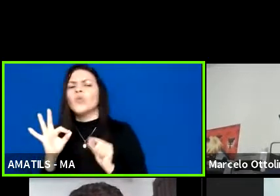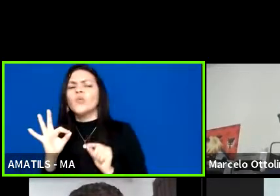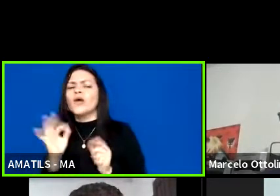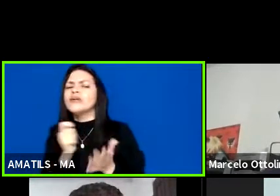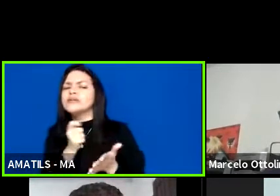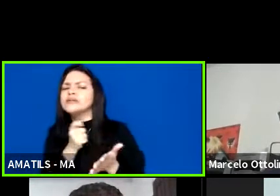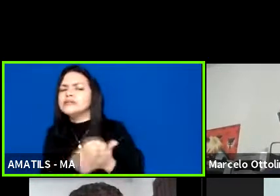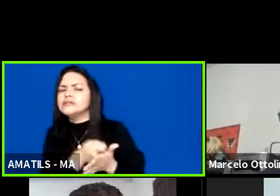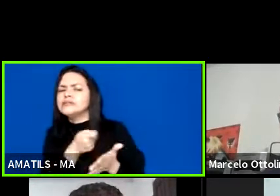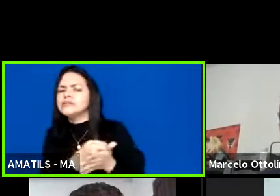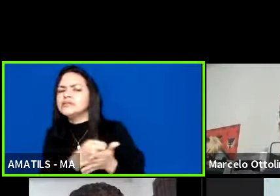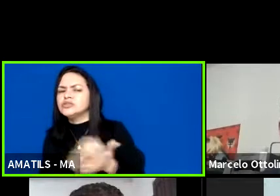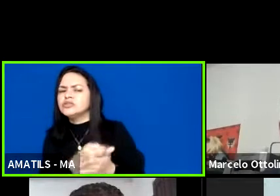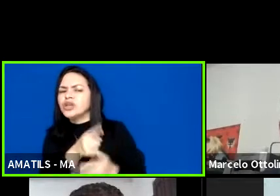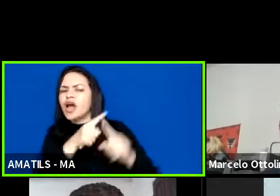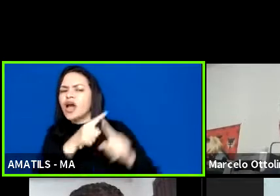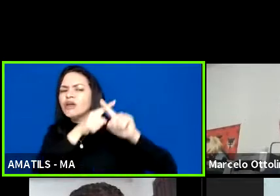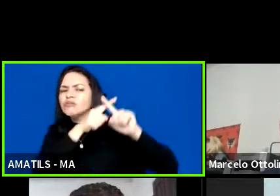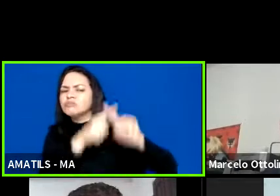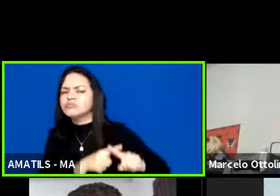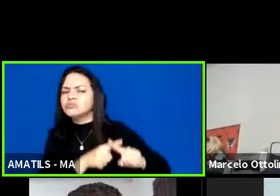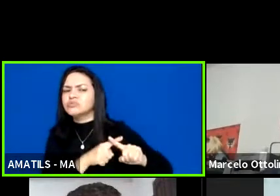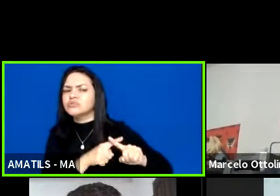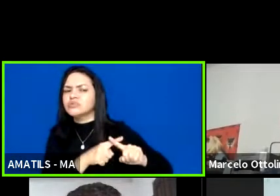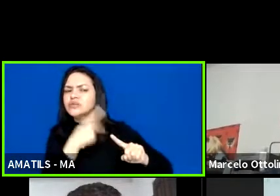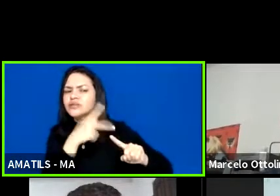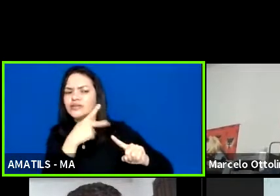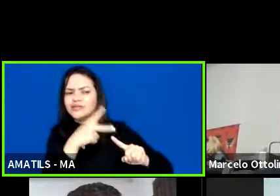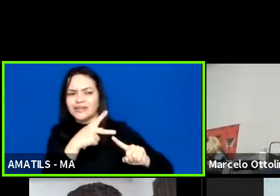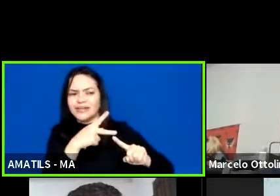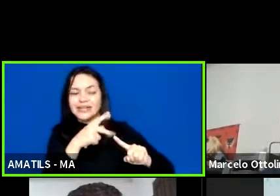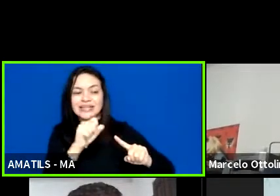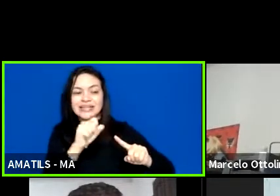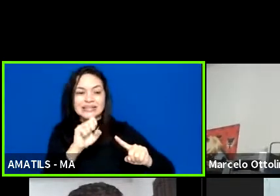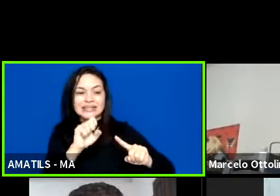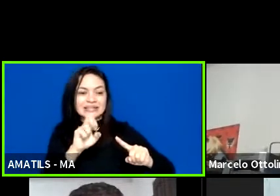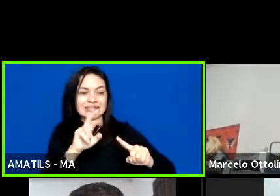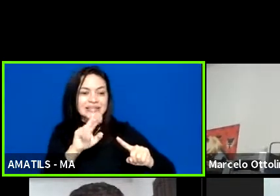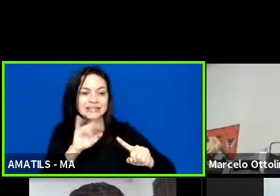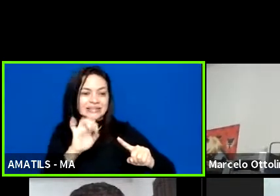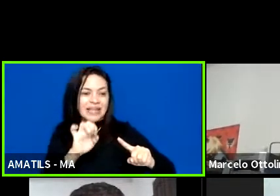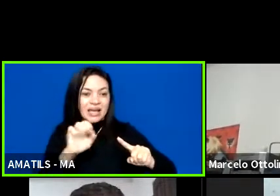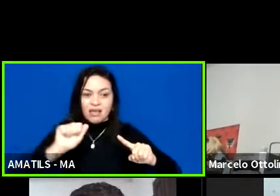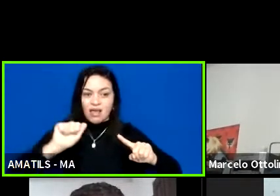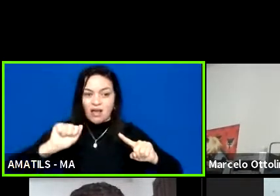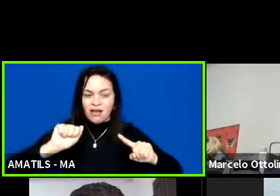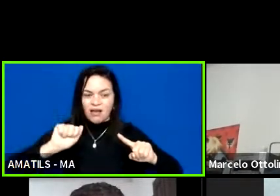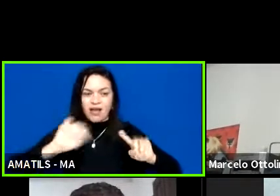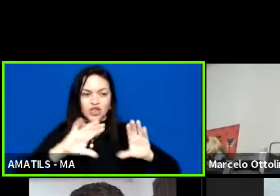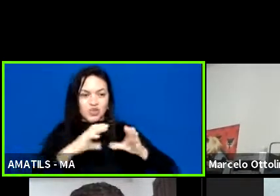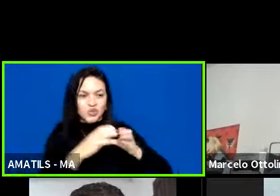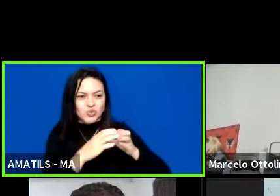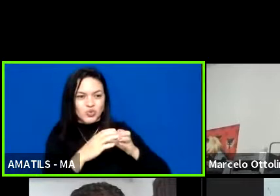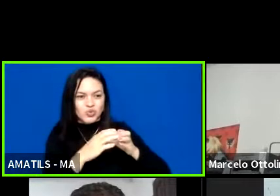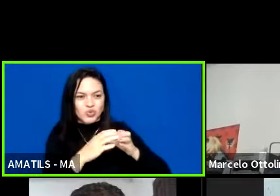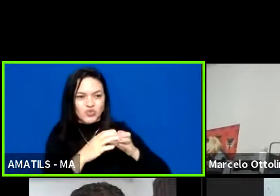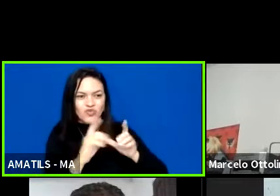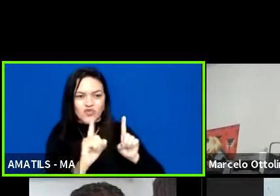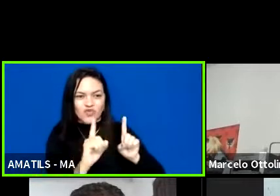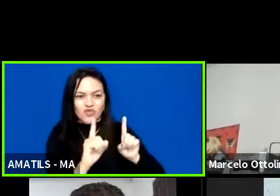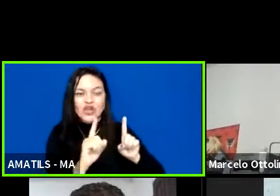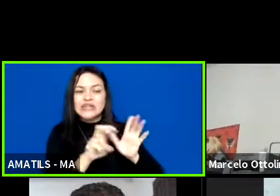exemplo, a competição da Série A do Futebol de 5. Vocês me desculpem se não estou falando das outras modalidades, mas é a modalidade que eu tenho mais